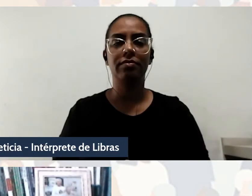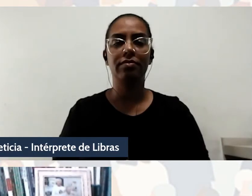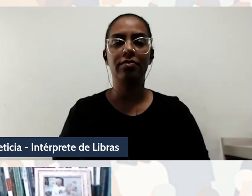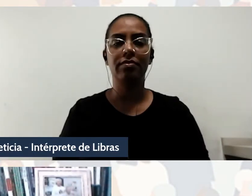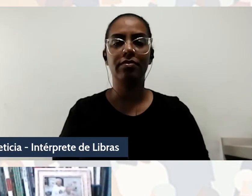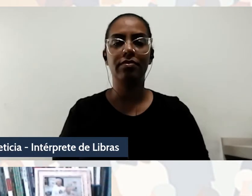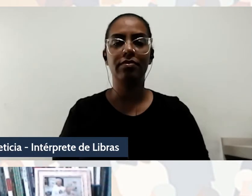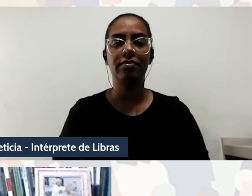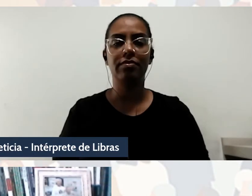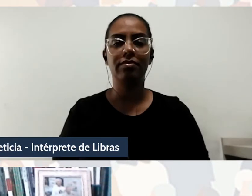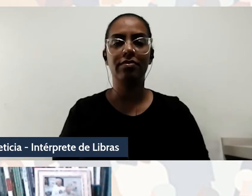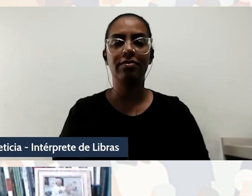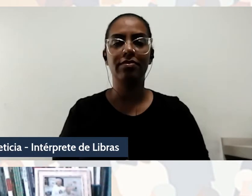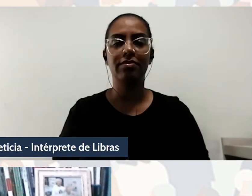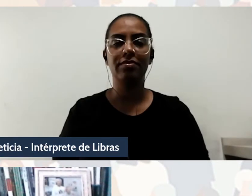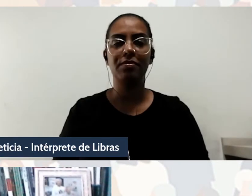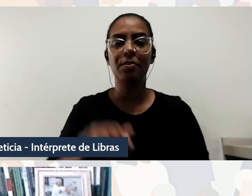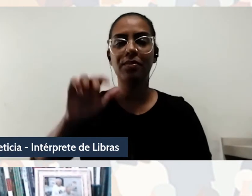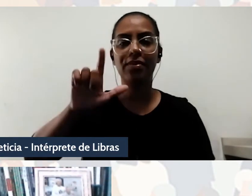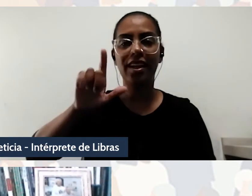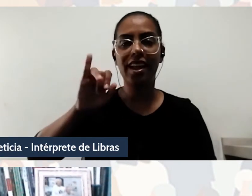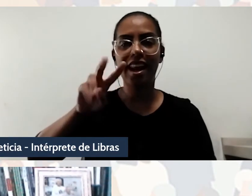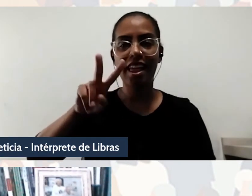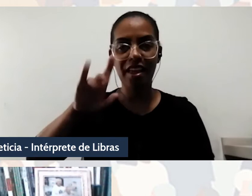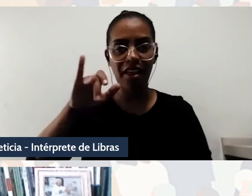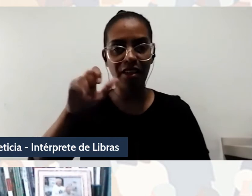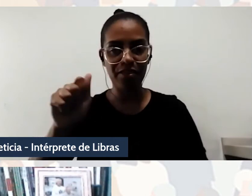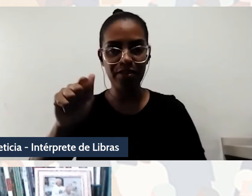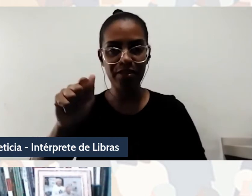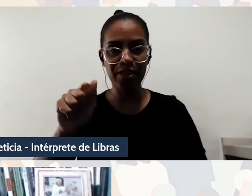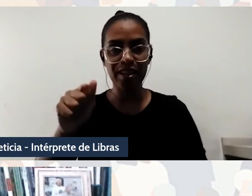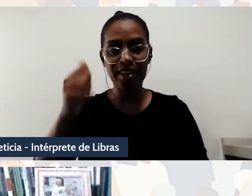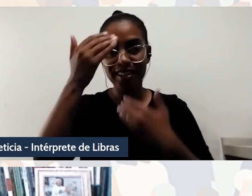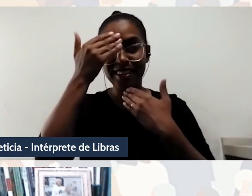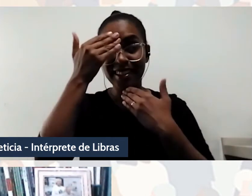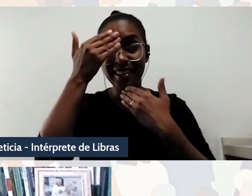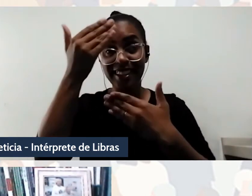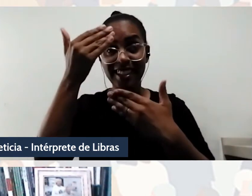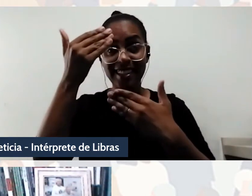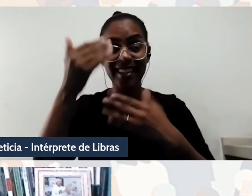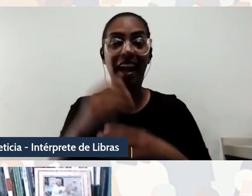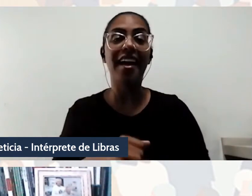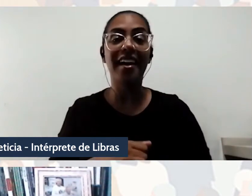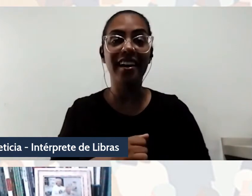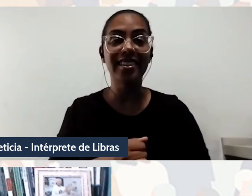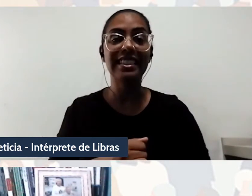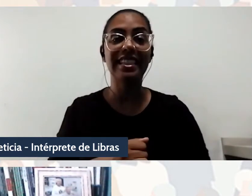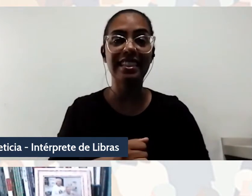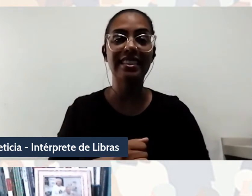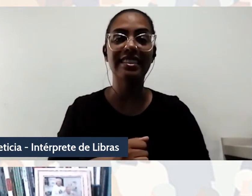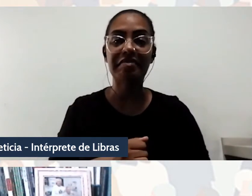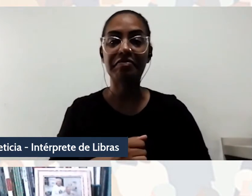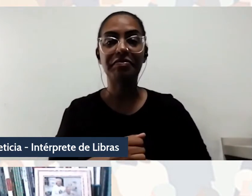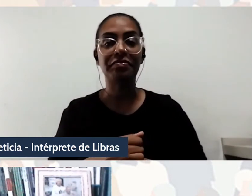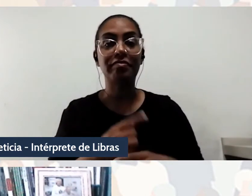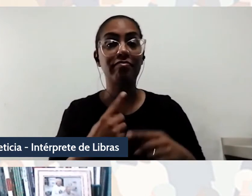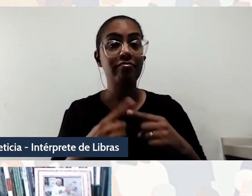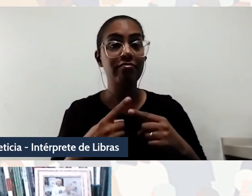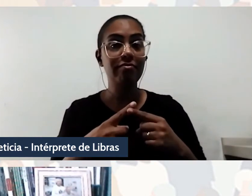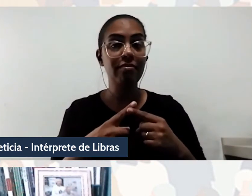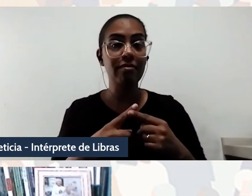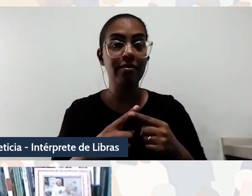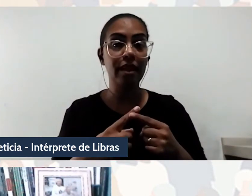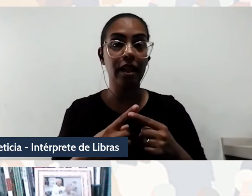Lívia, muito obrigada pela tua fala, por nos chamar, nesses momentos que a gente tem vivendo,